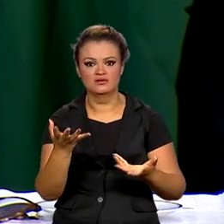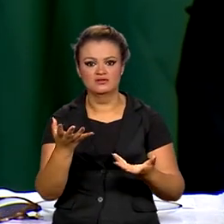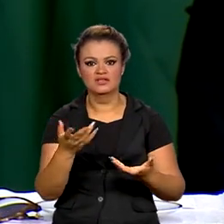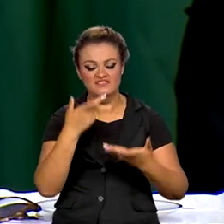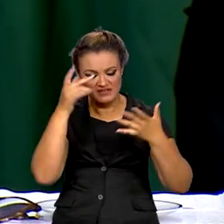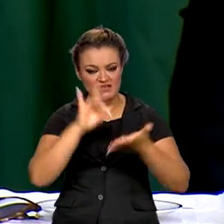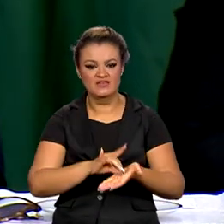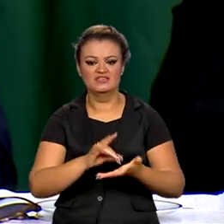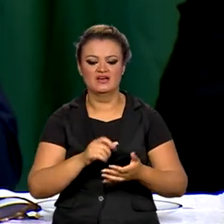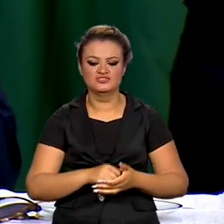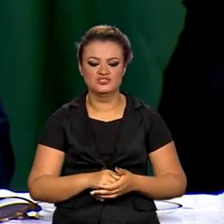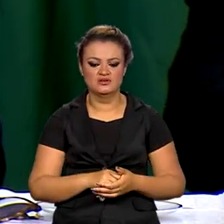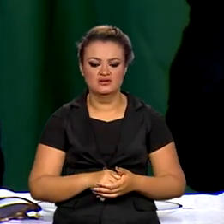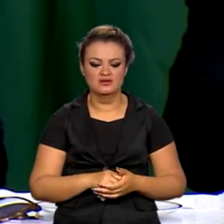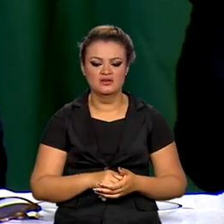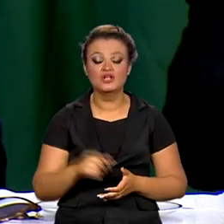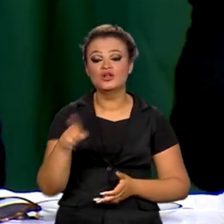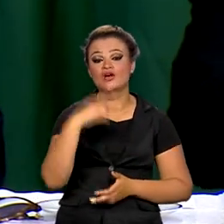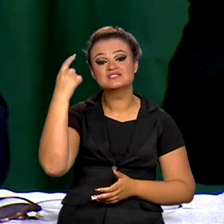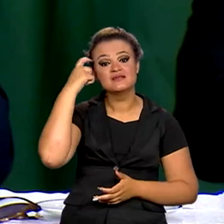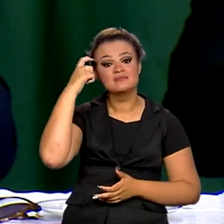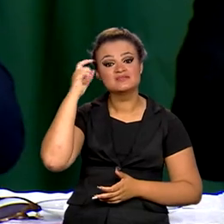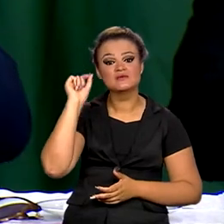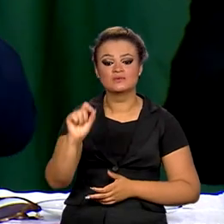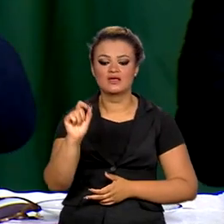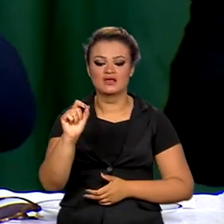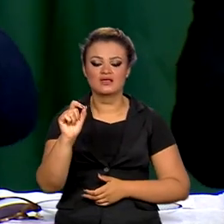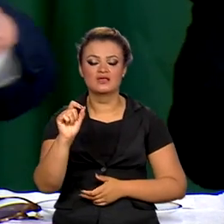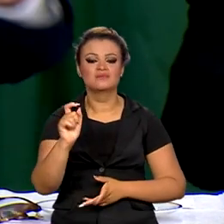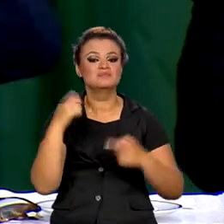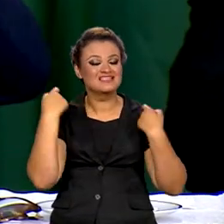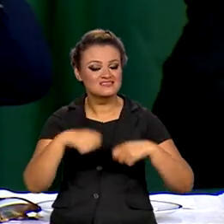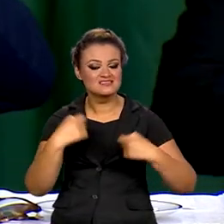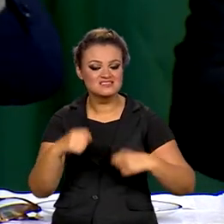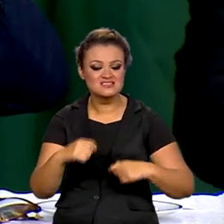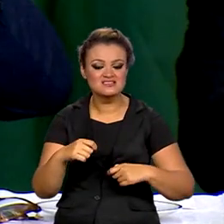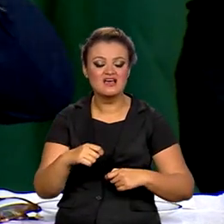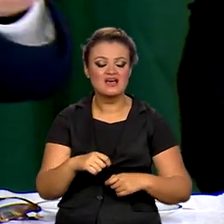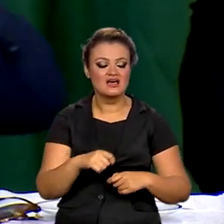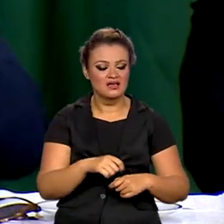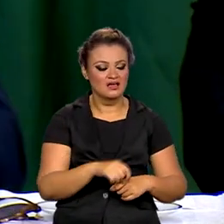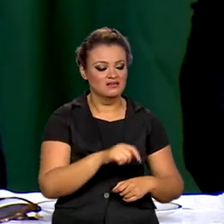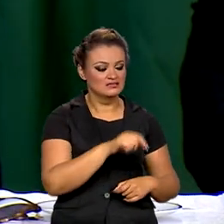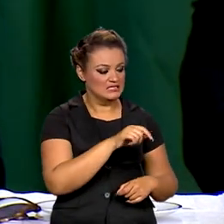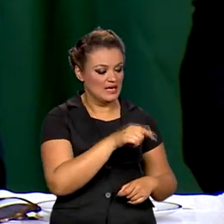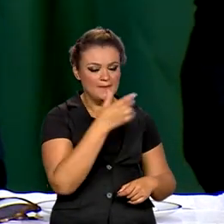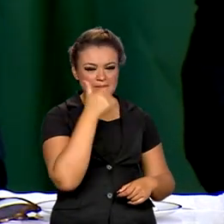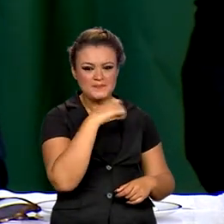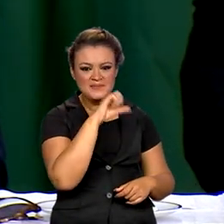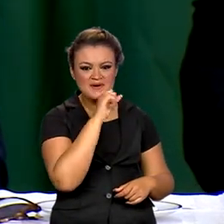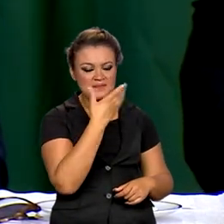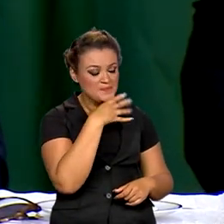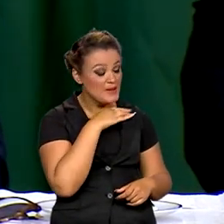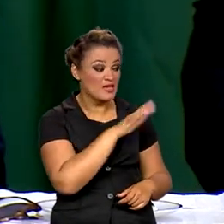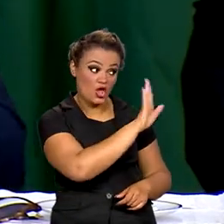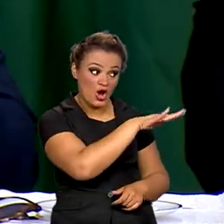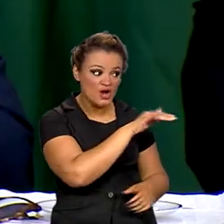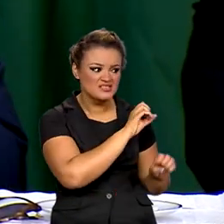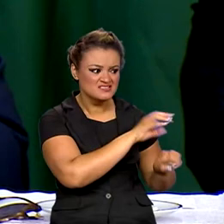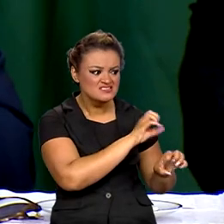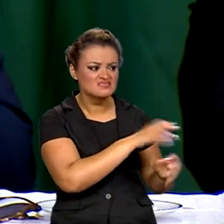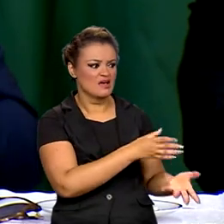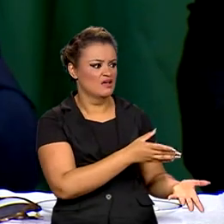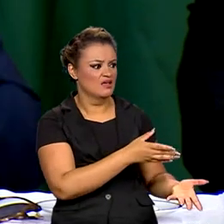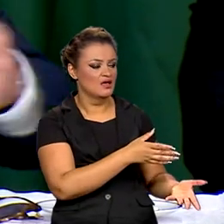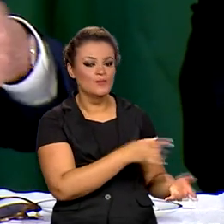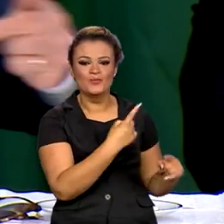Ou nós levamos em conta a necessidade de educar os pais, porque a